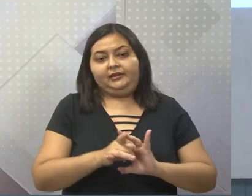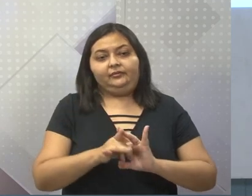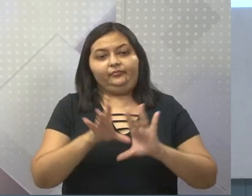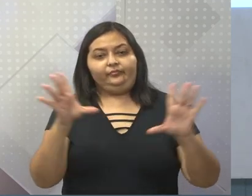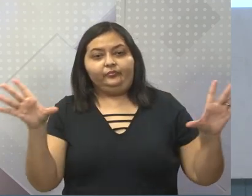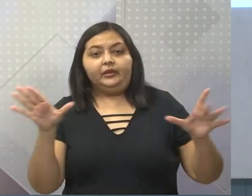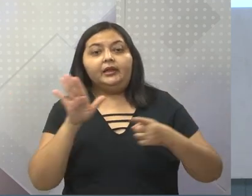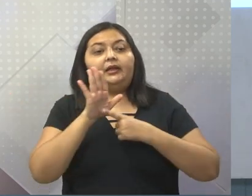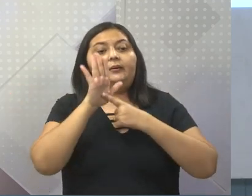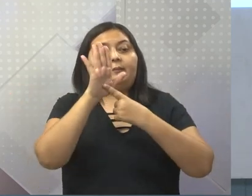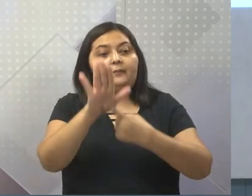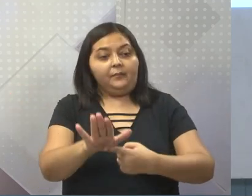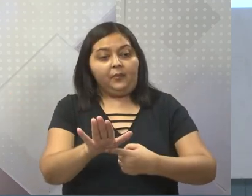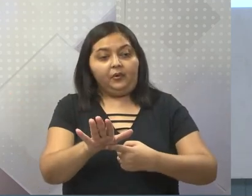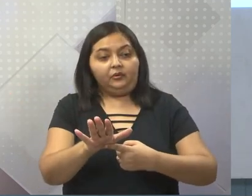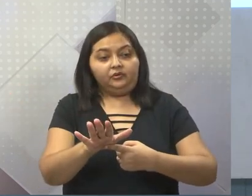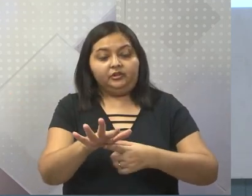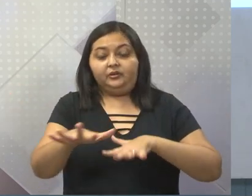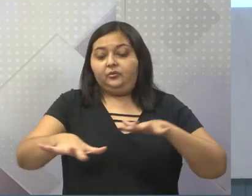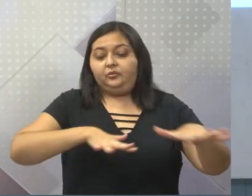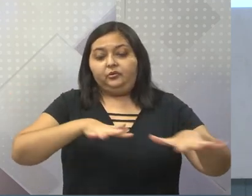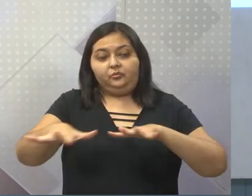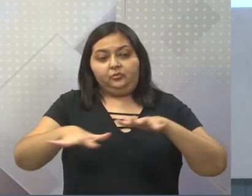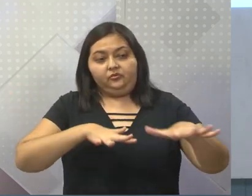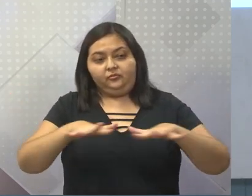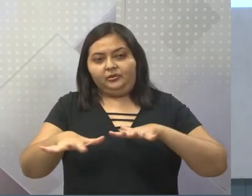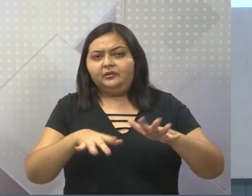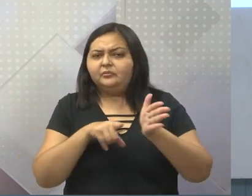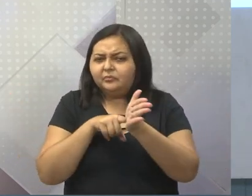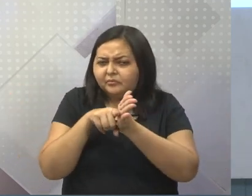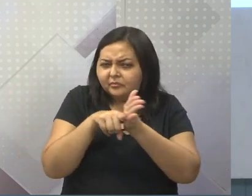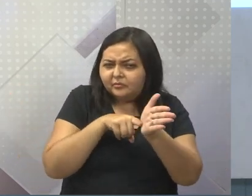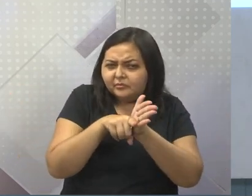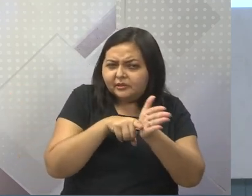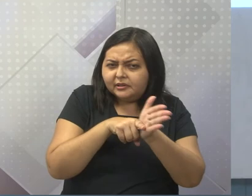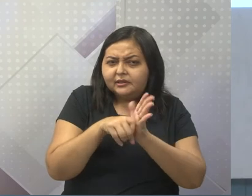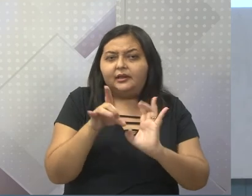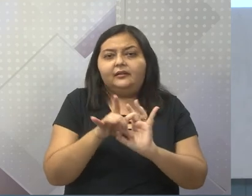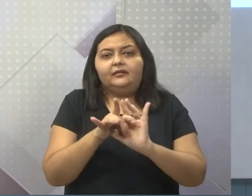revolução, dessa inconfidência. Ela é ótima, vocês podem pesquisar lá depois.